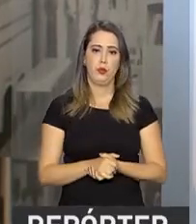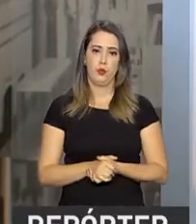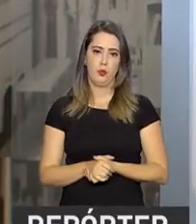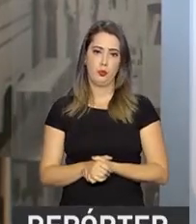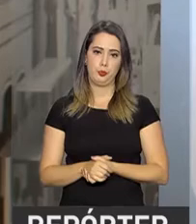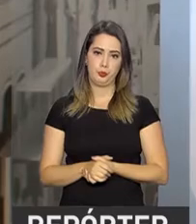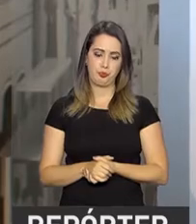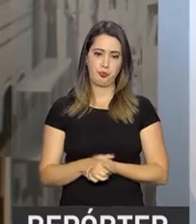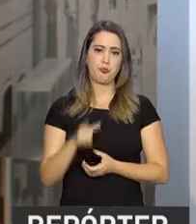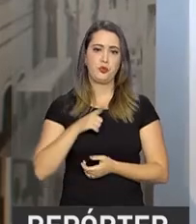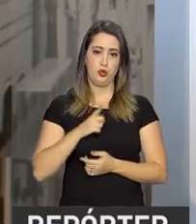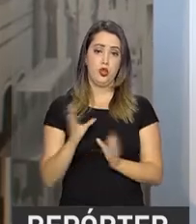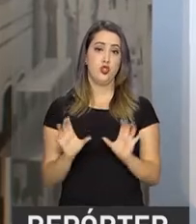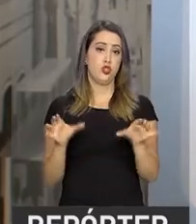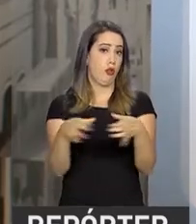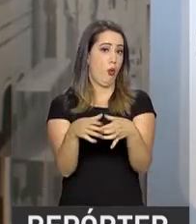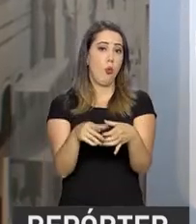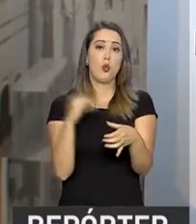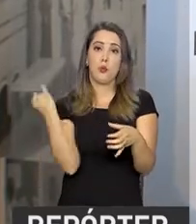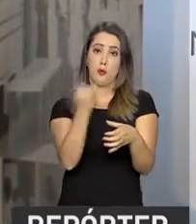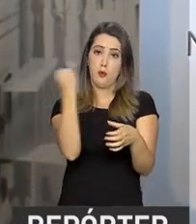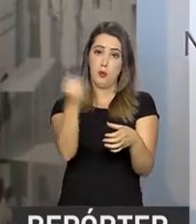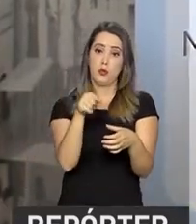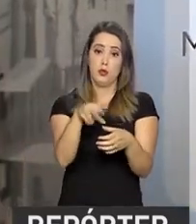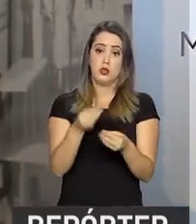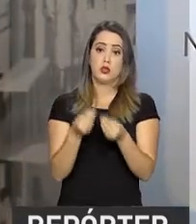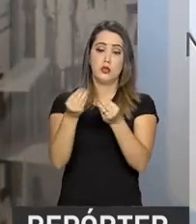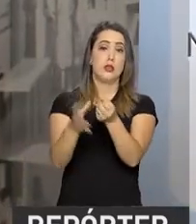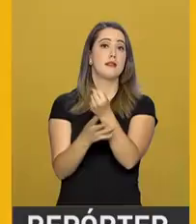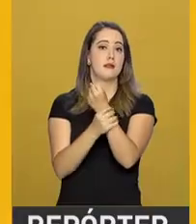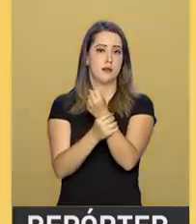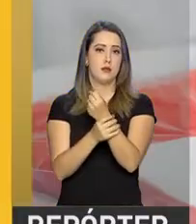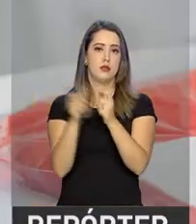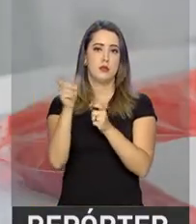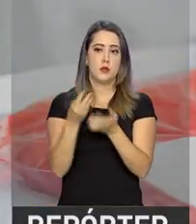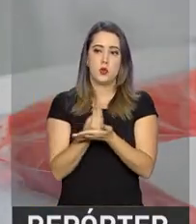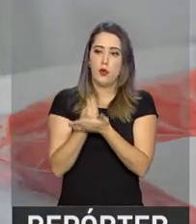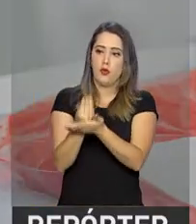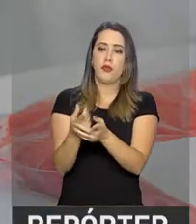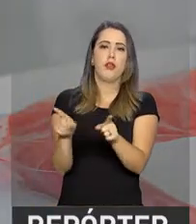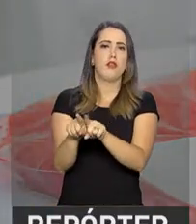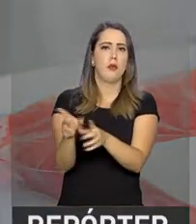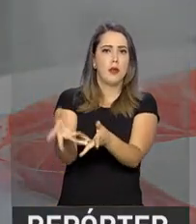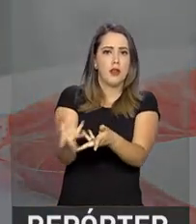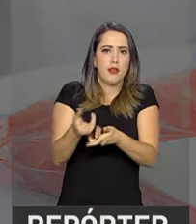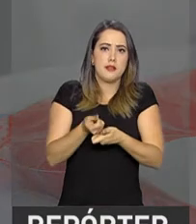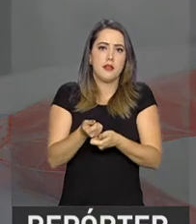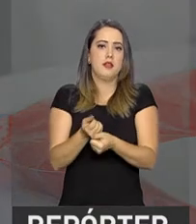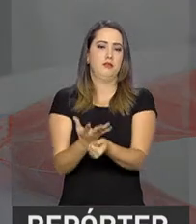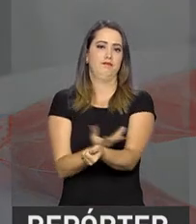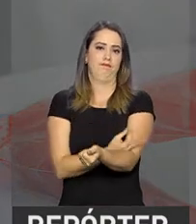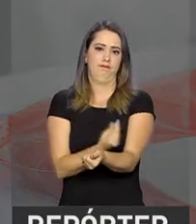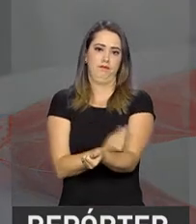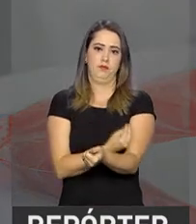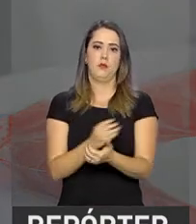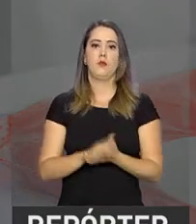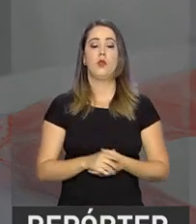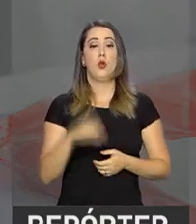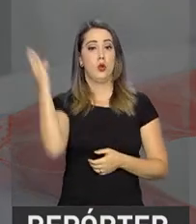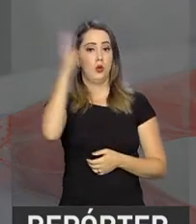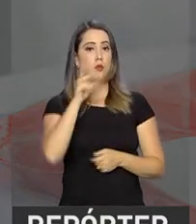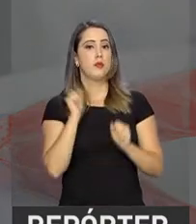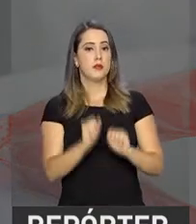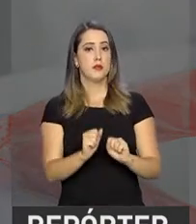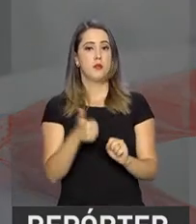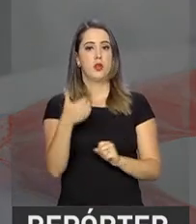e tratar devidamente o sangue, dando segurança para quem doa e para quem recebe. No Brasil, pessoas entre 16 e 69 anos